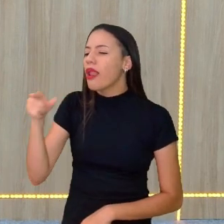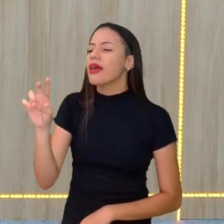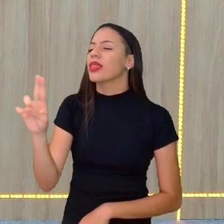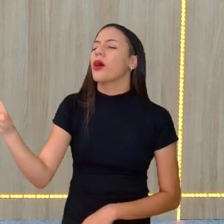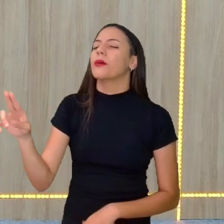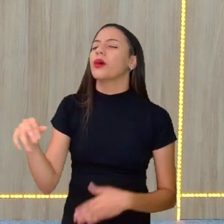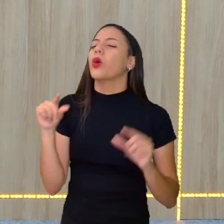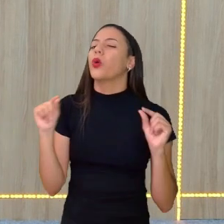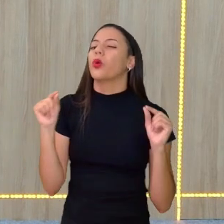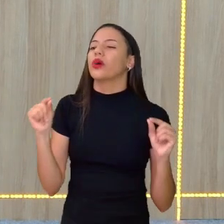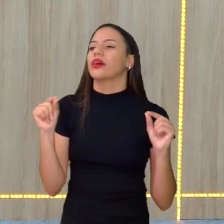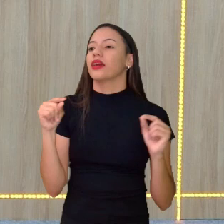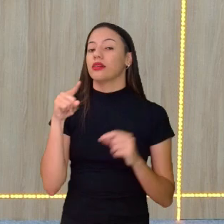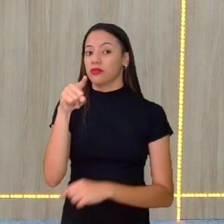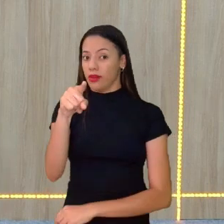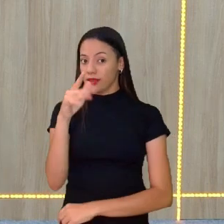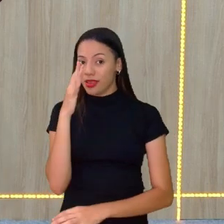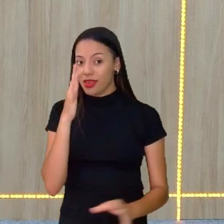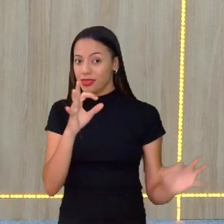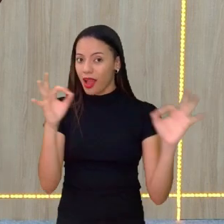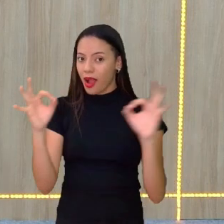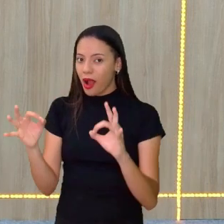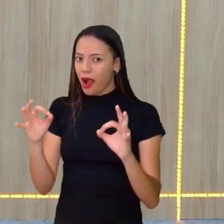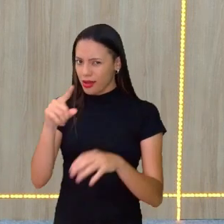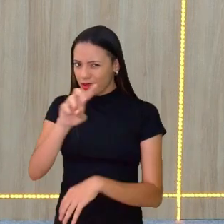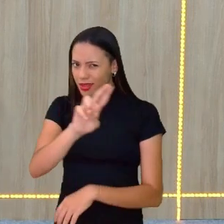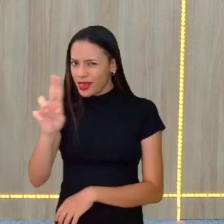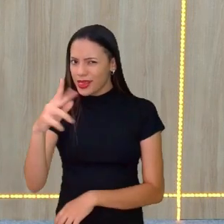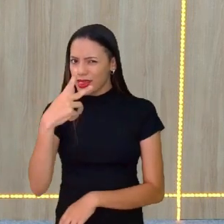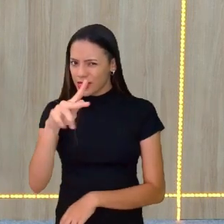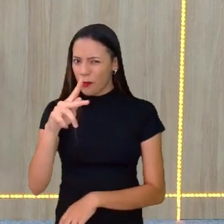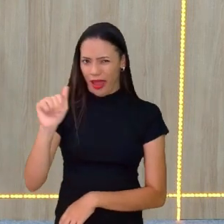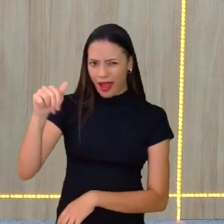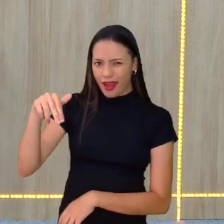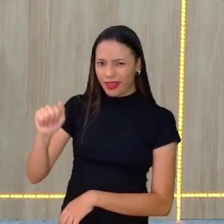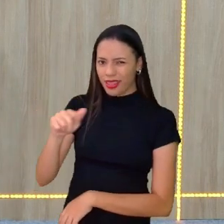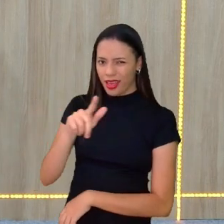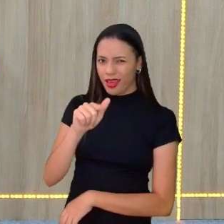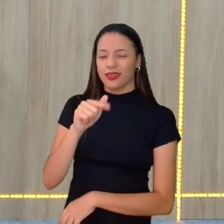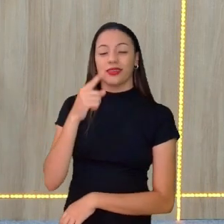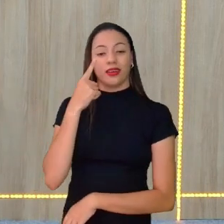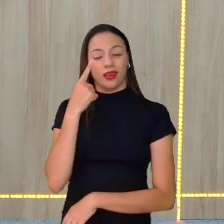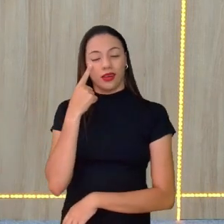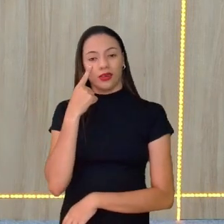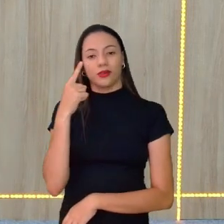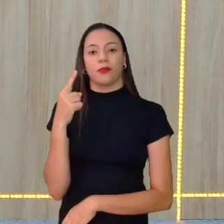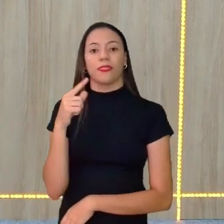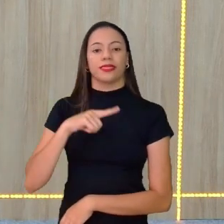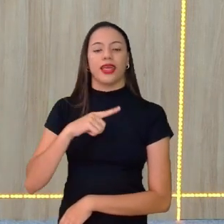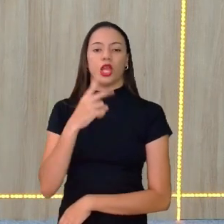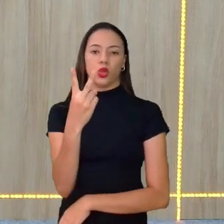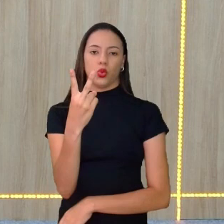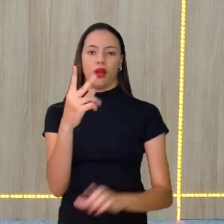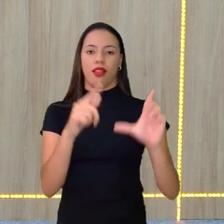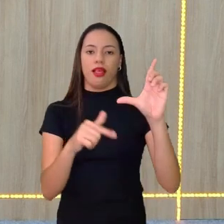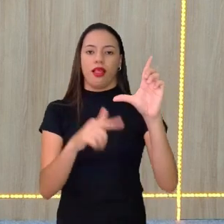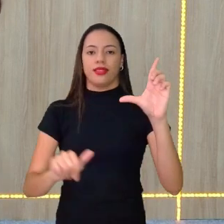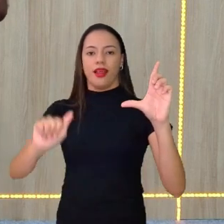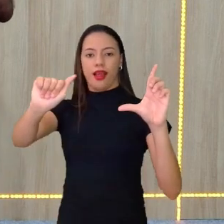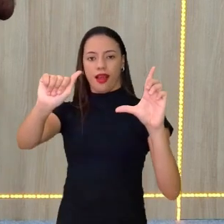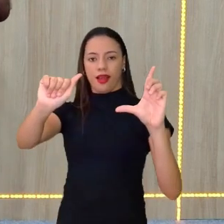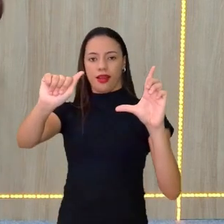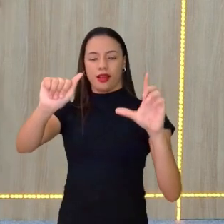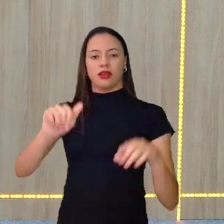ANA. Talvez você que está assistindo agora é ANA. É você mesmo. ANA tem duas letrinhas. Mas, A, isso.